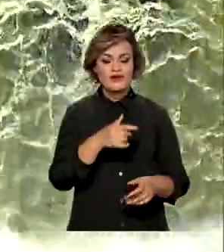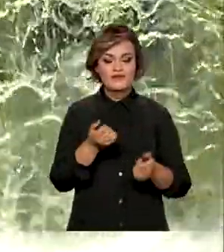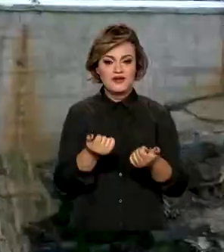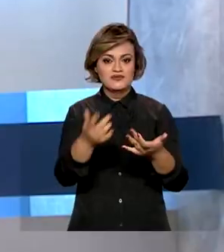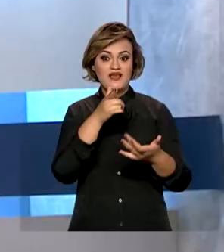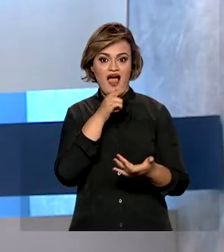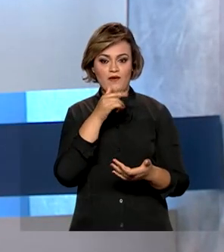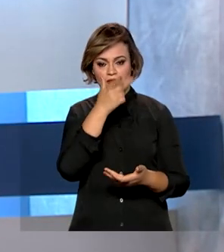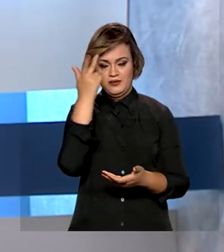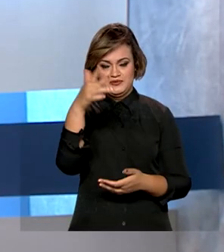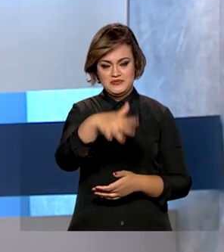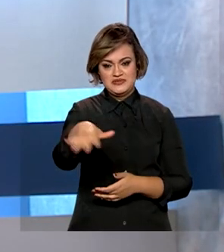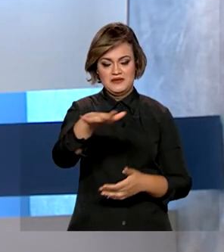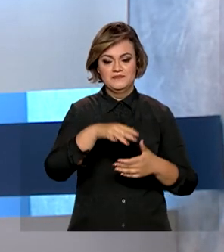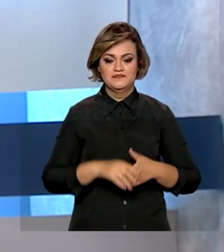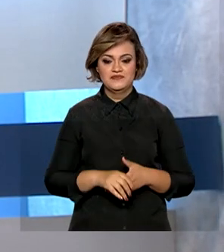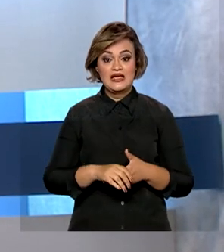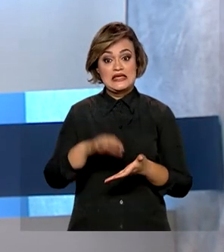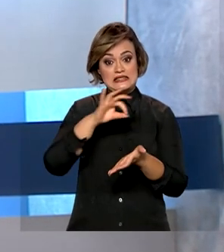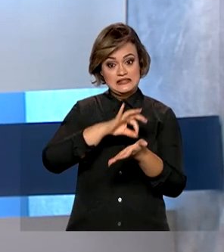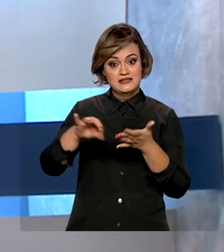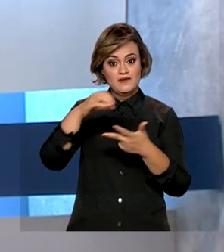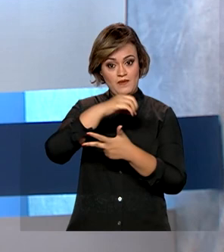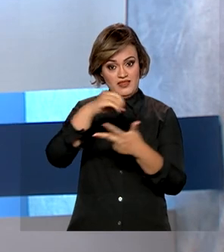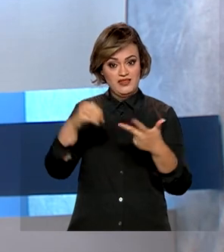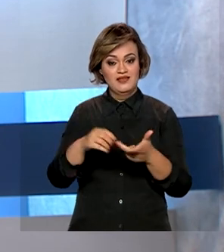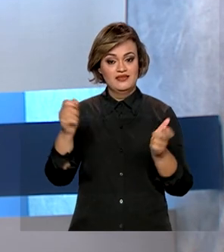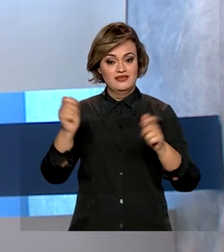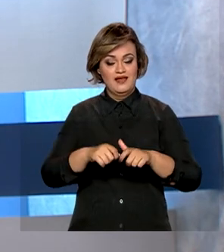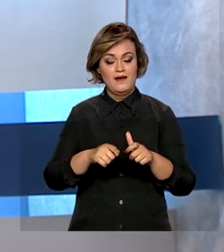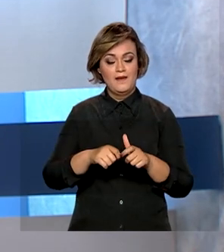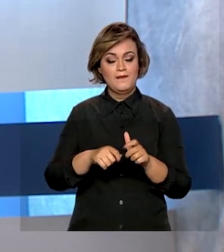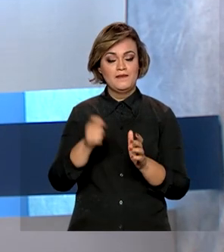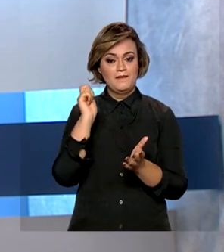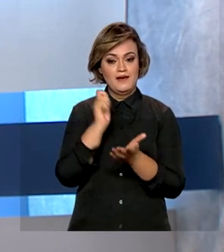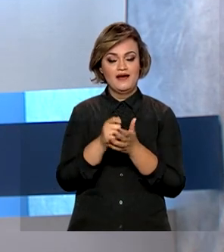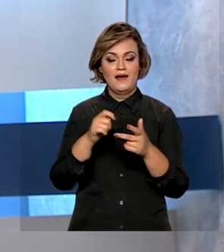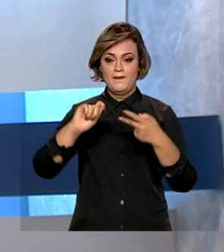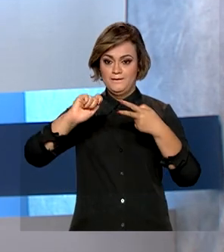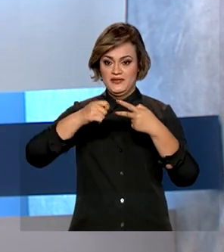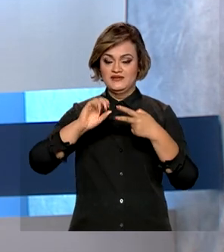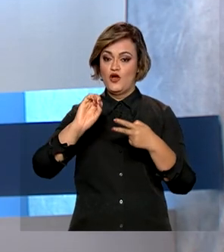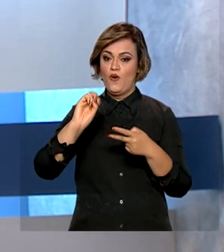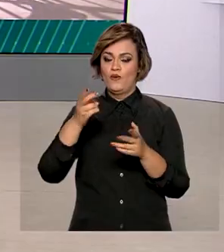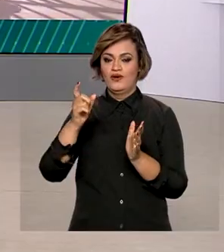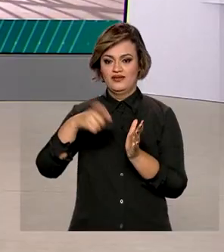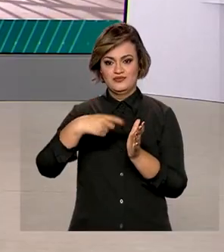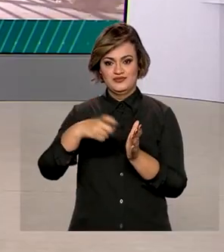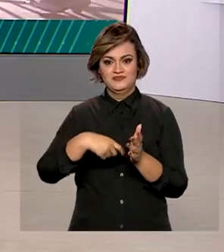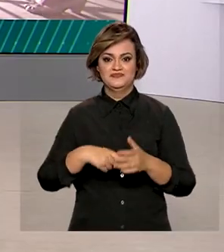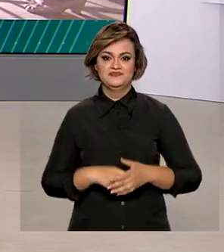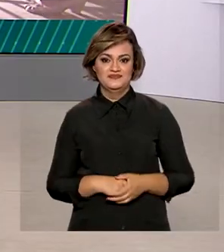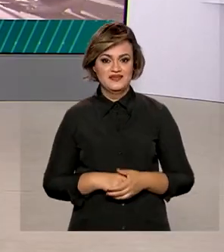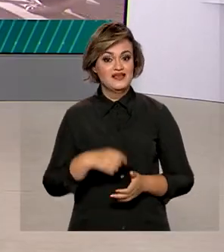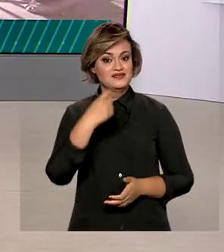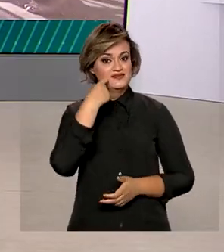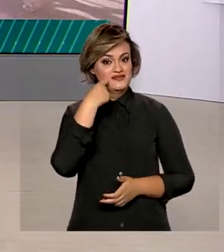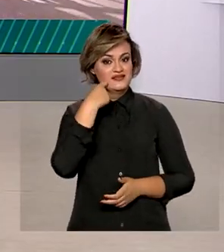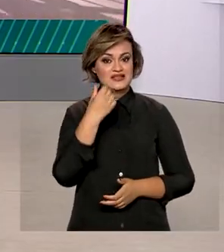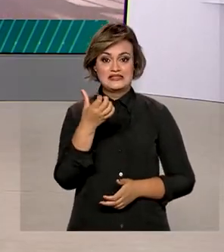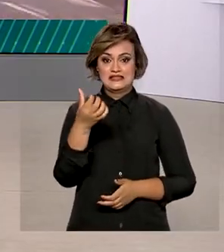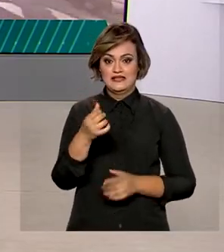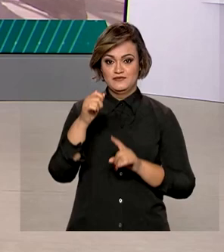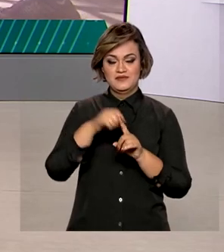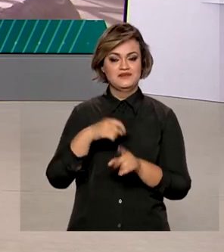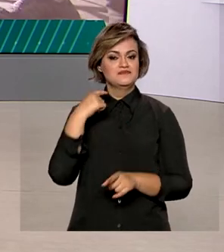população. E a taxa de inscrição do Enem poderá ser paga com PIX e cartão de crédito. Sexta-feira,